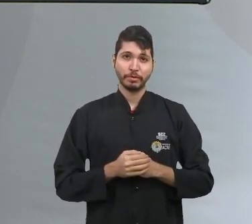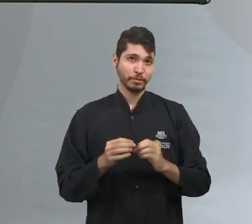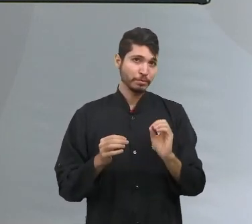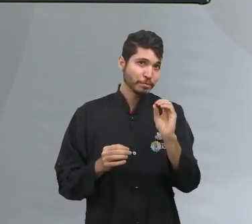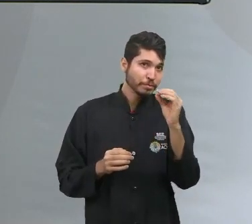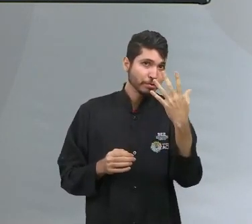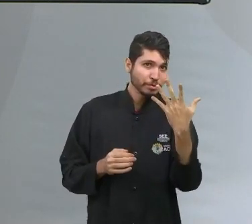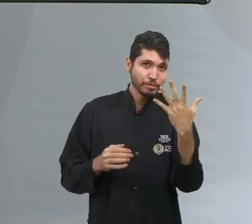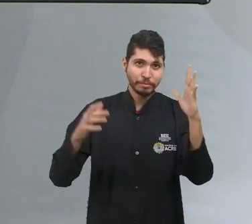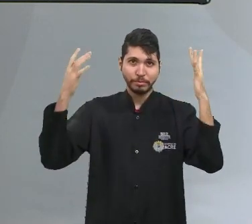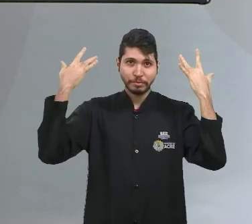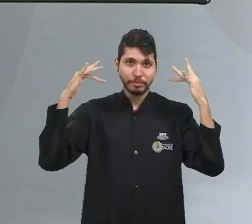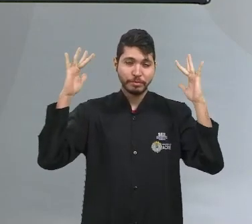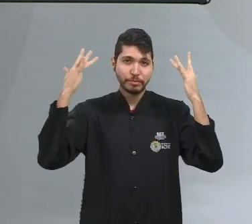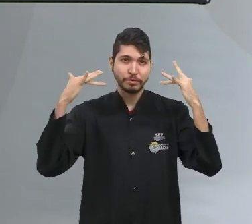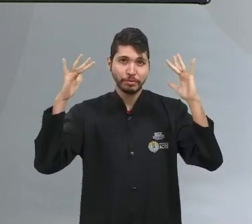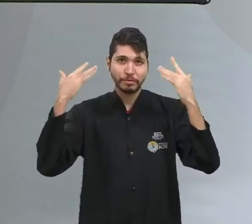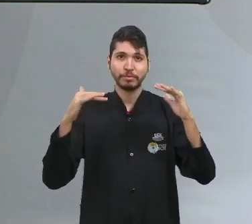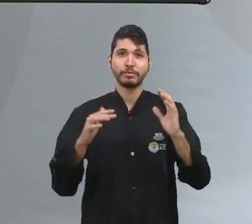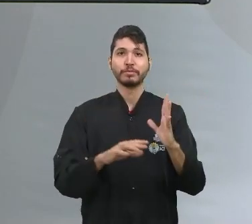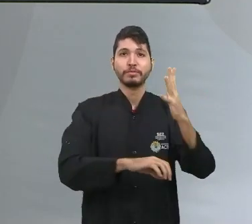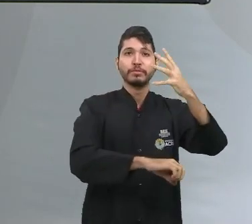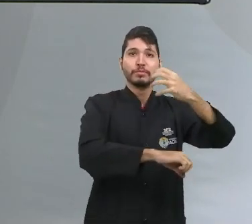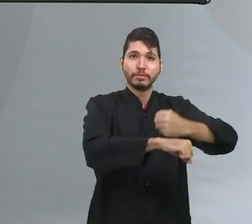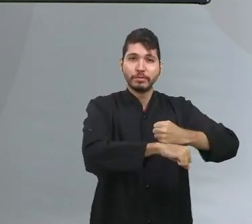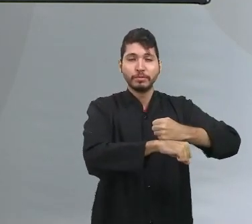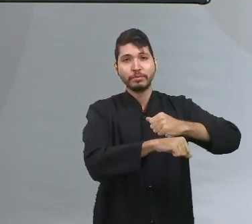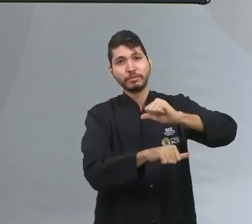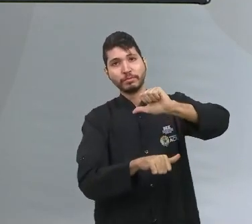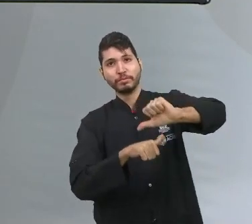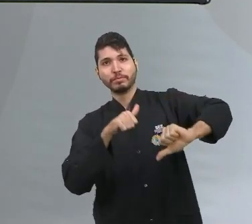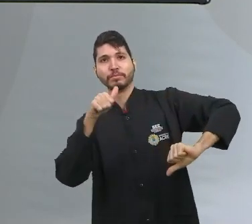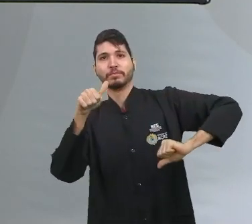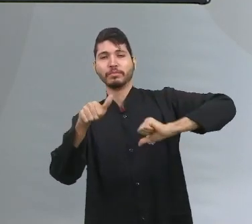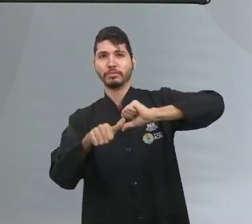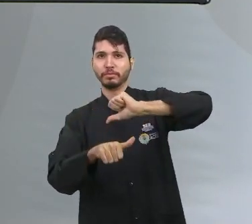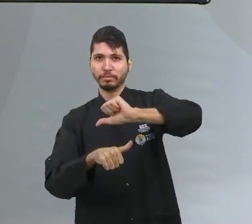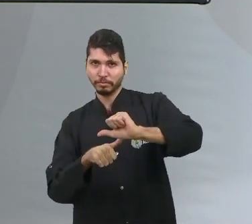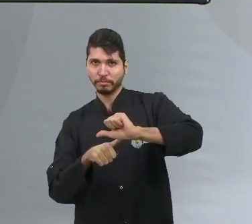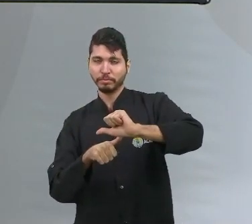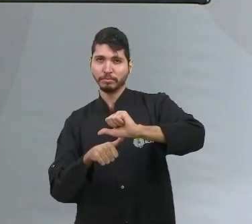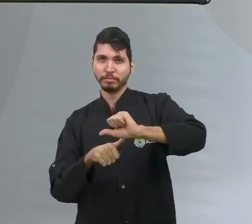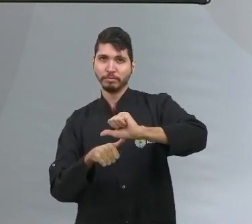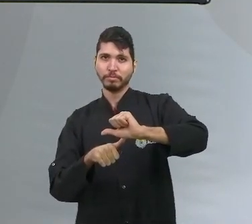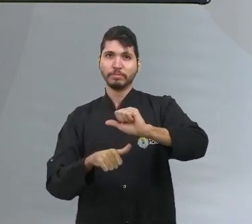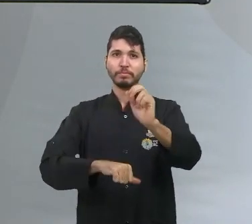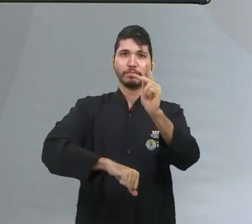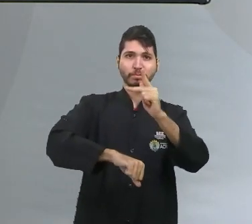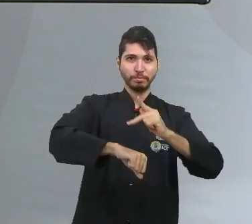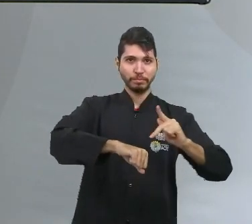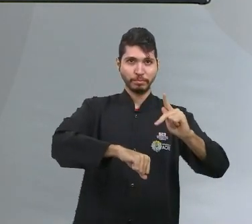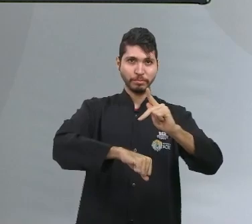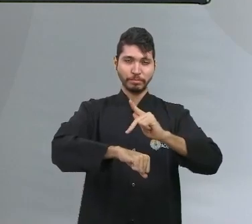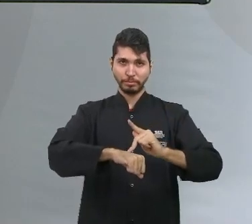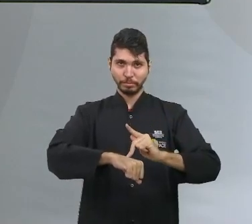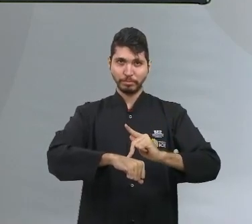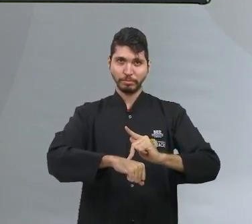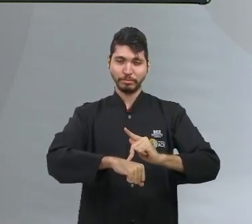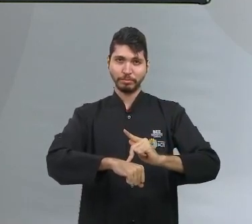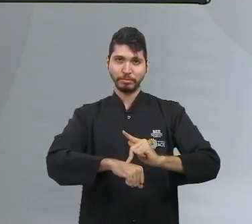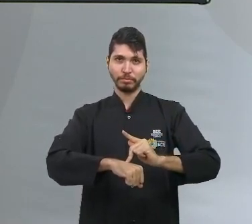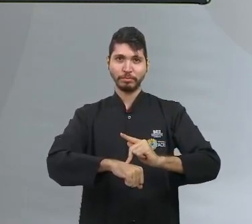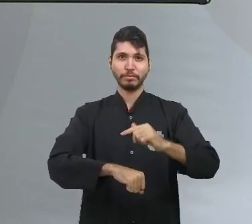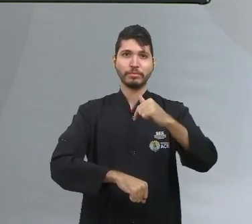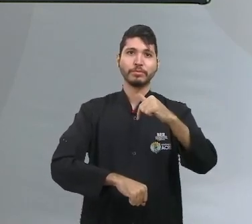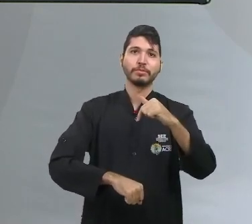O nosso país, ele deixou de ser uma colônia e passou a tornar-se, obviamente, um país. O 7 de setembro é